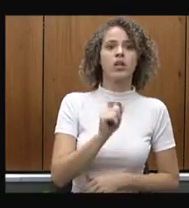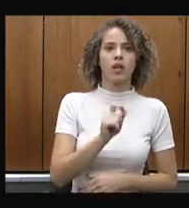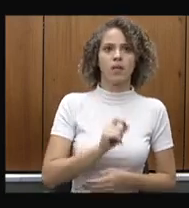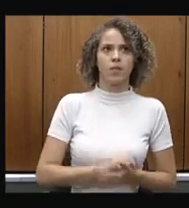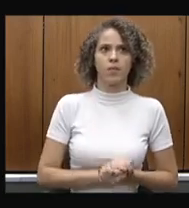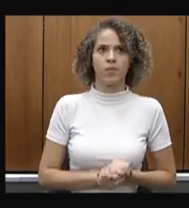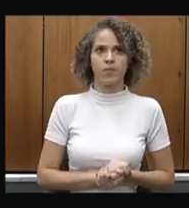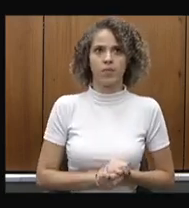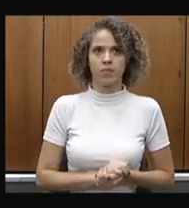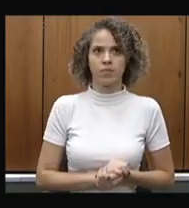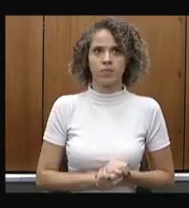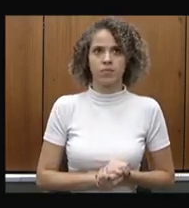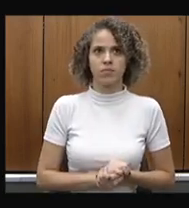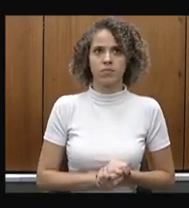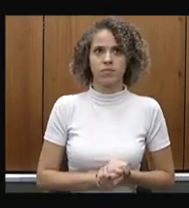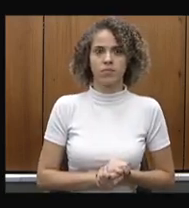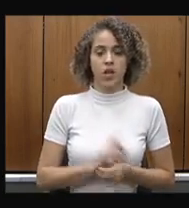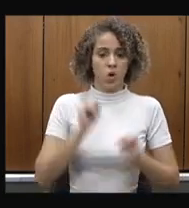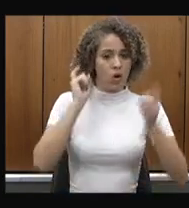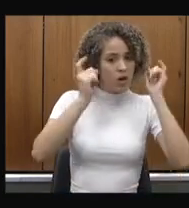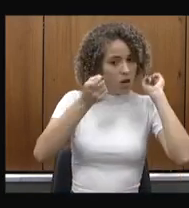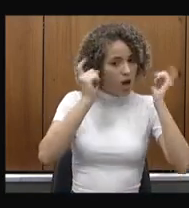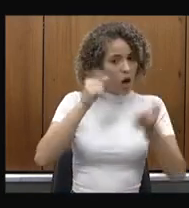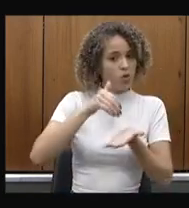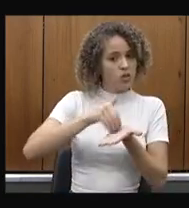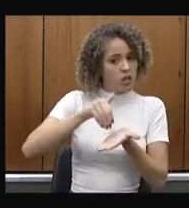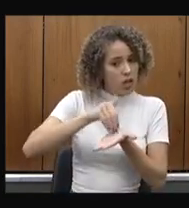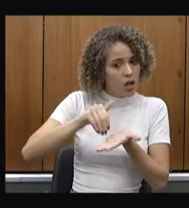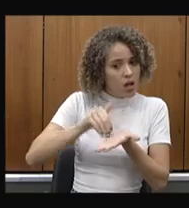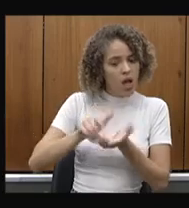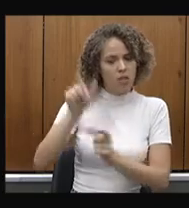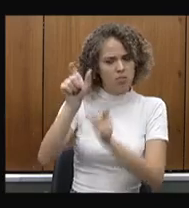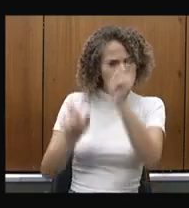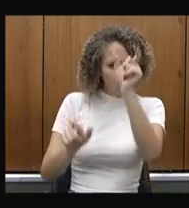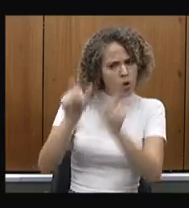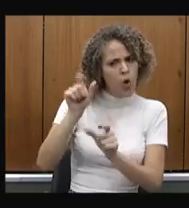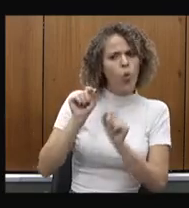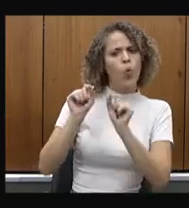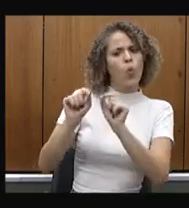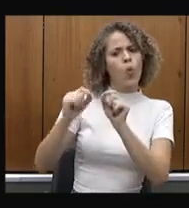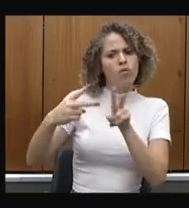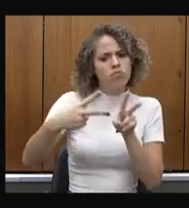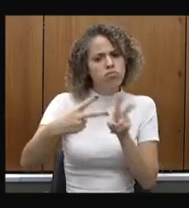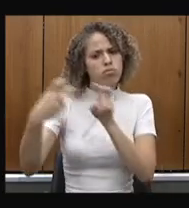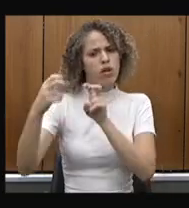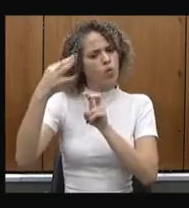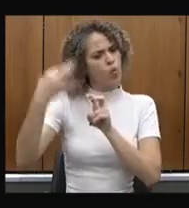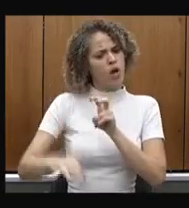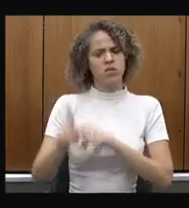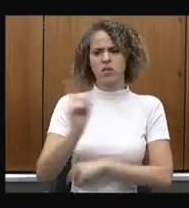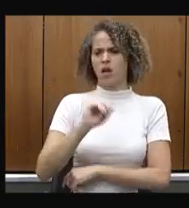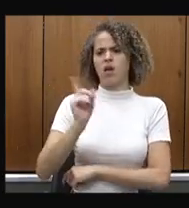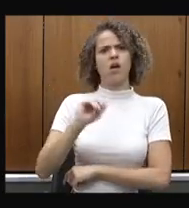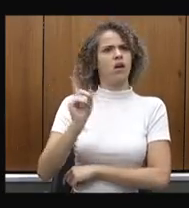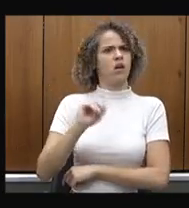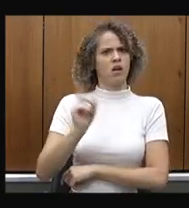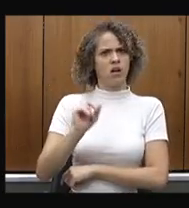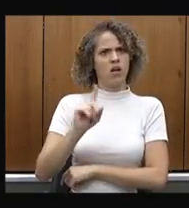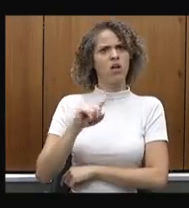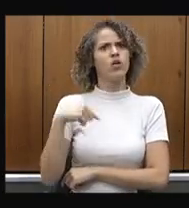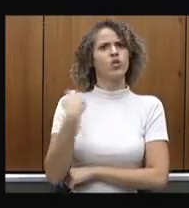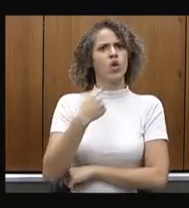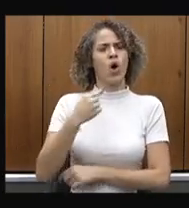em reunião de secretariado tudo que possa dizer que isso não é correto né acho que entre